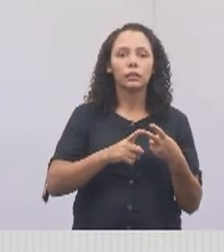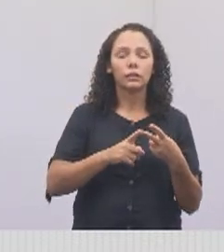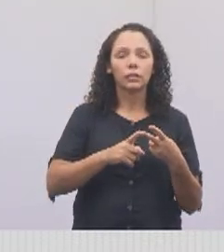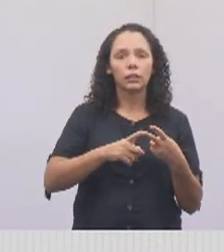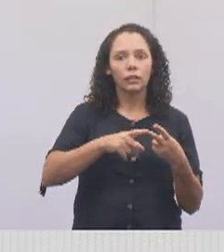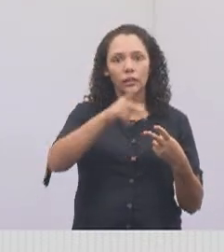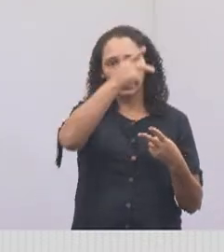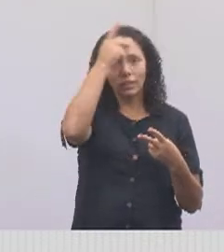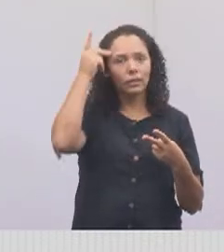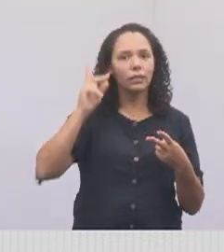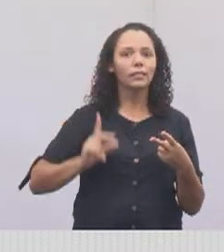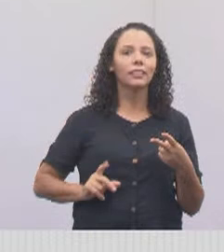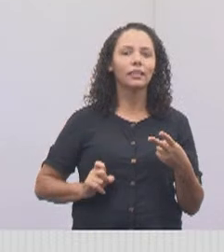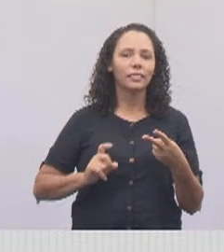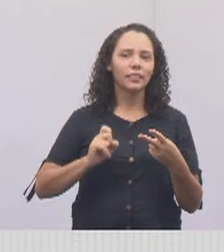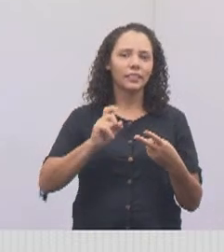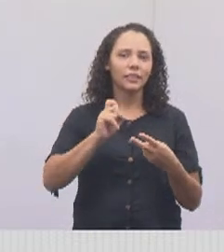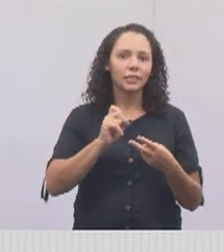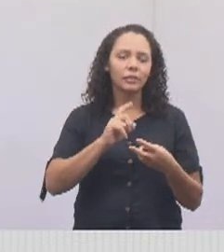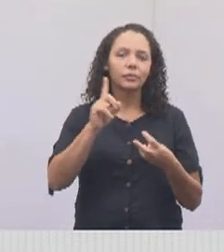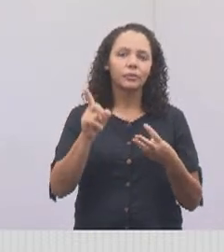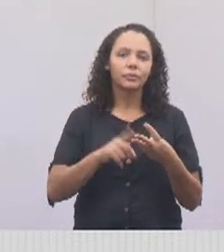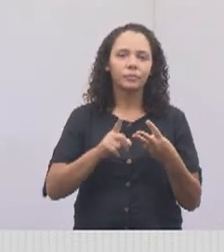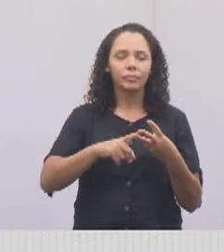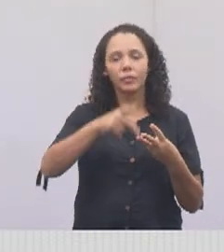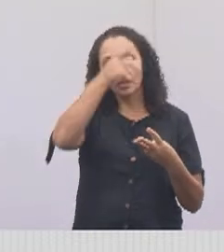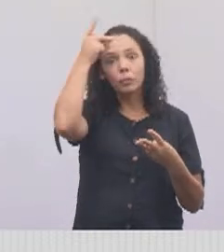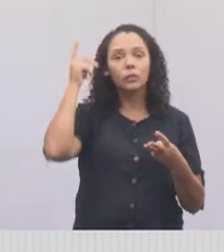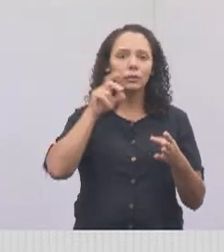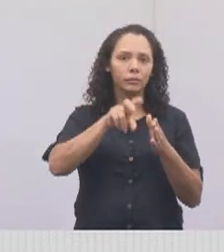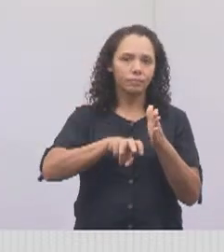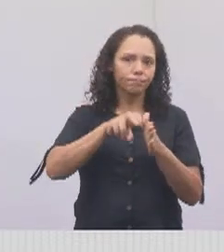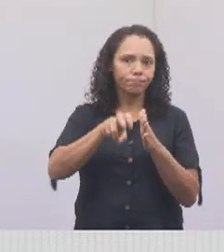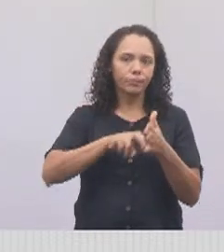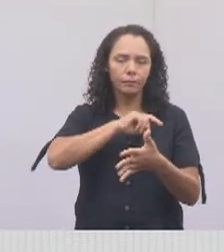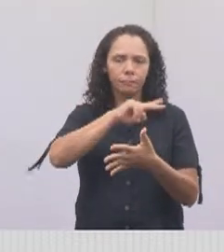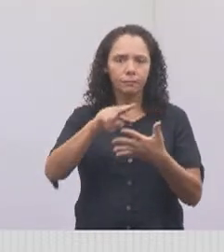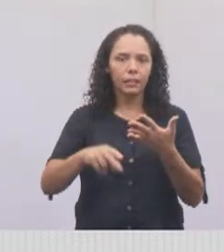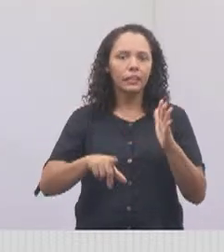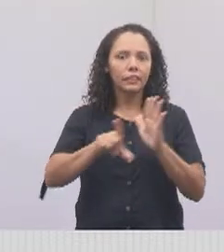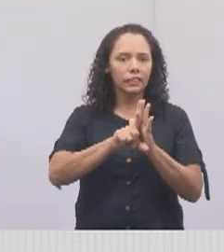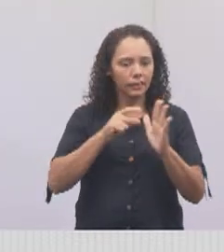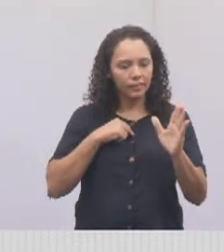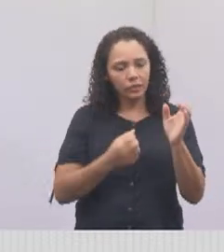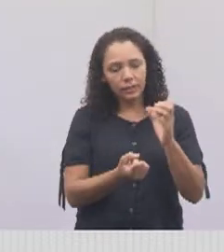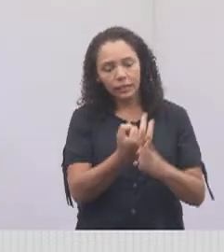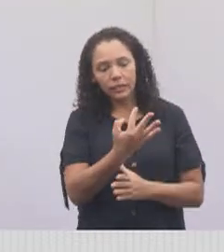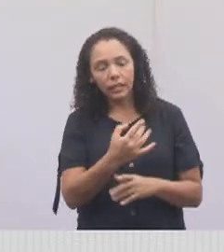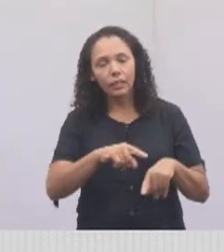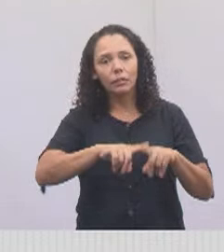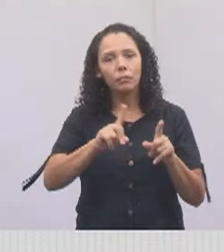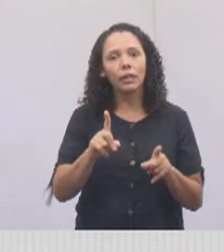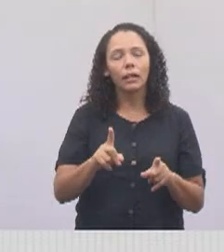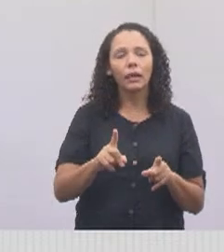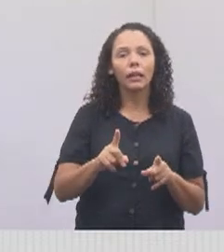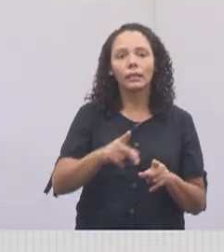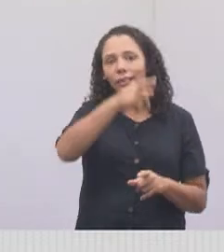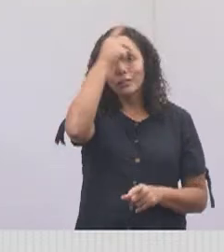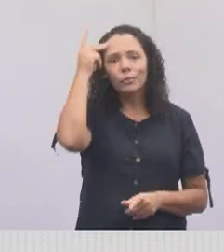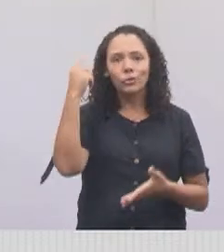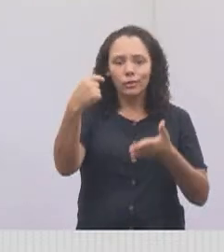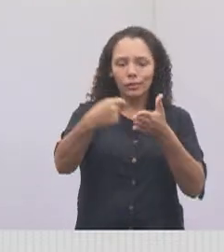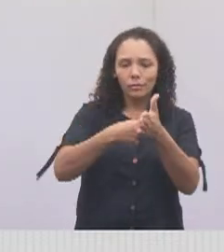oncológico, para pessoas que andam em cadeira de rodas, eu tenho essas leis, porém, o que mais me perguntam e que me ligam